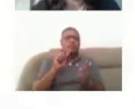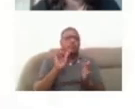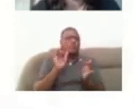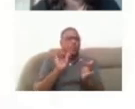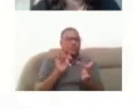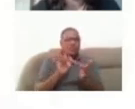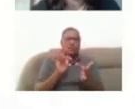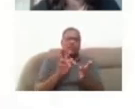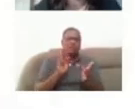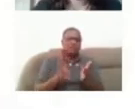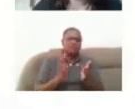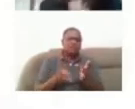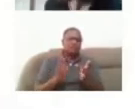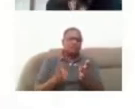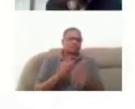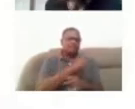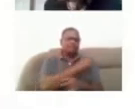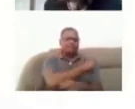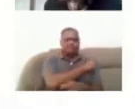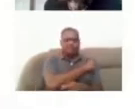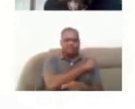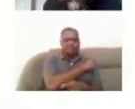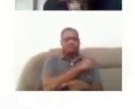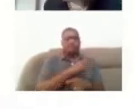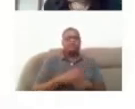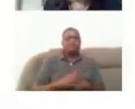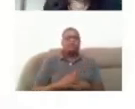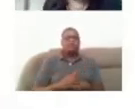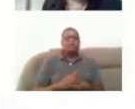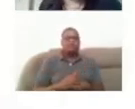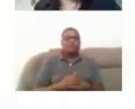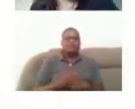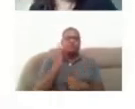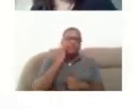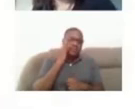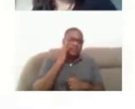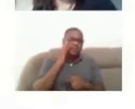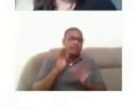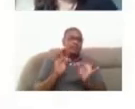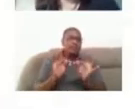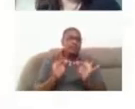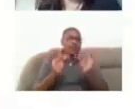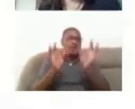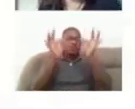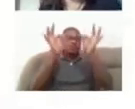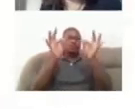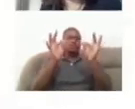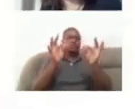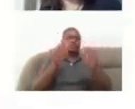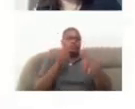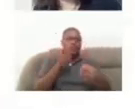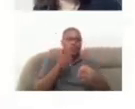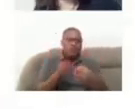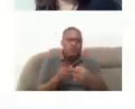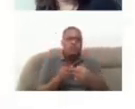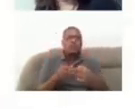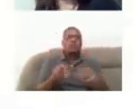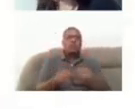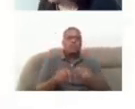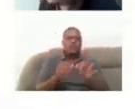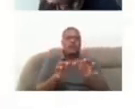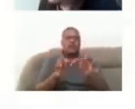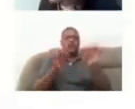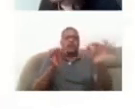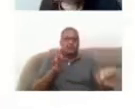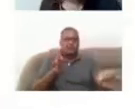com o aluno, né, porque ao mesmo tempo que a tecnologia aproxima, ela distancia. Então, a gente tem que estar ali o